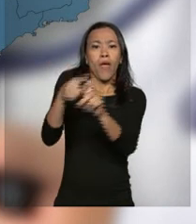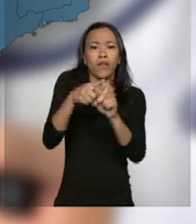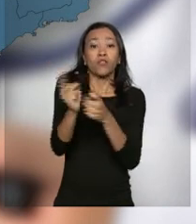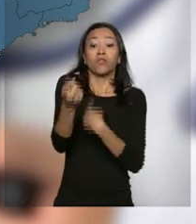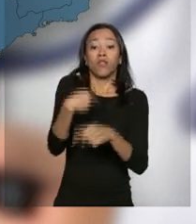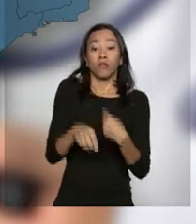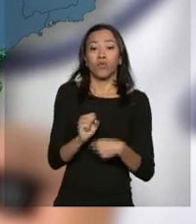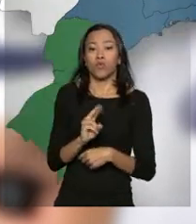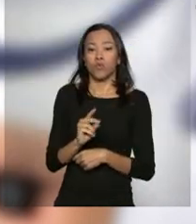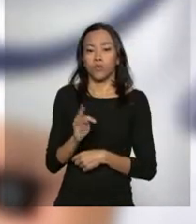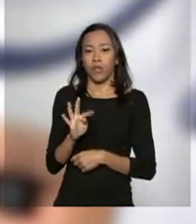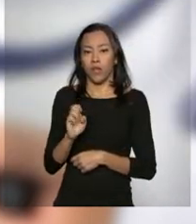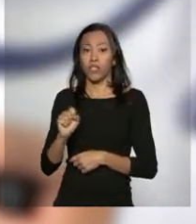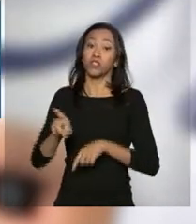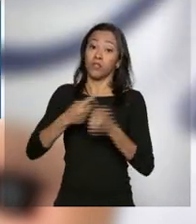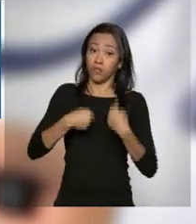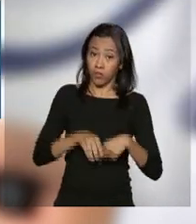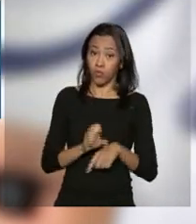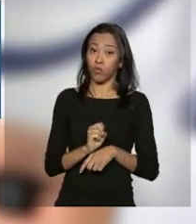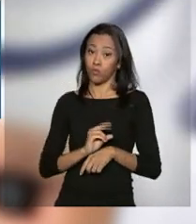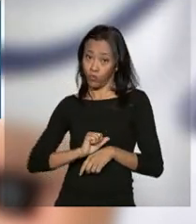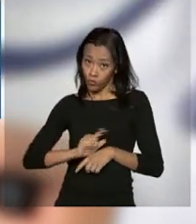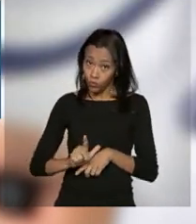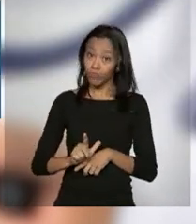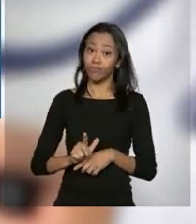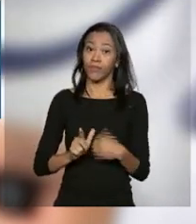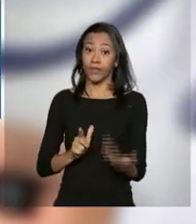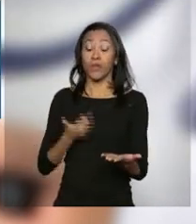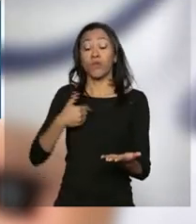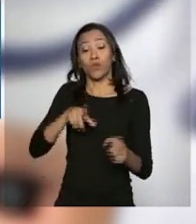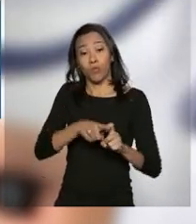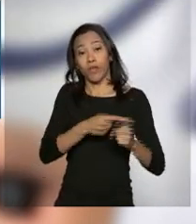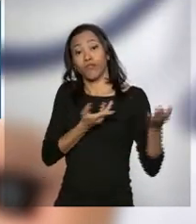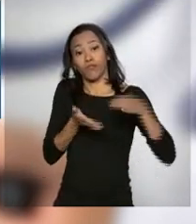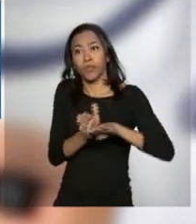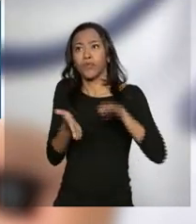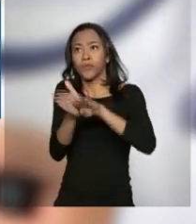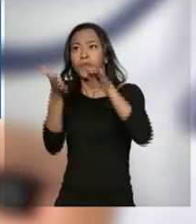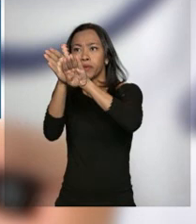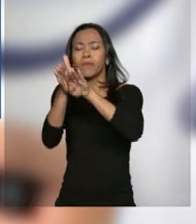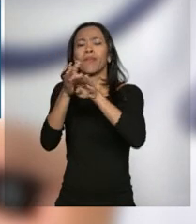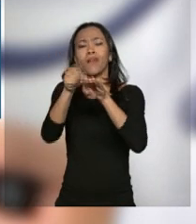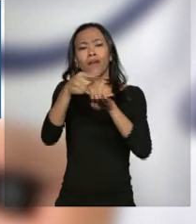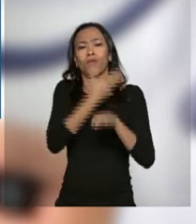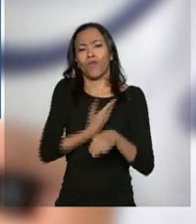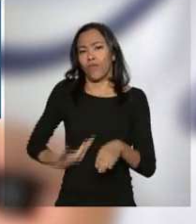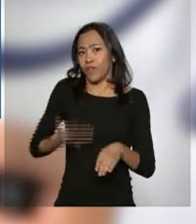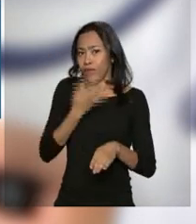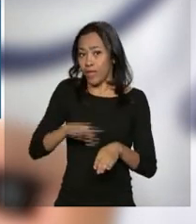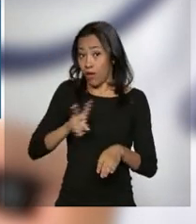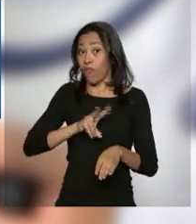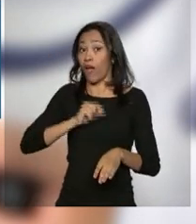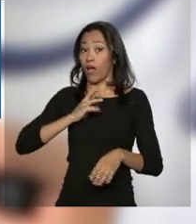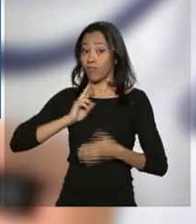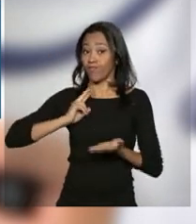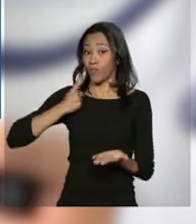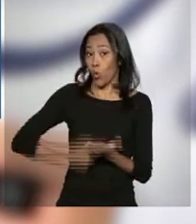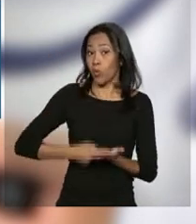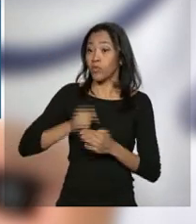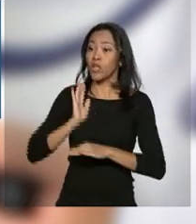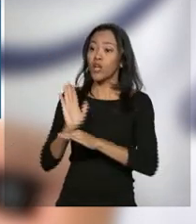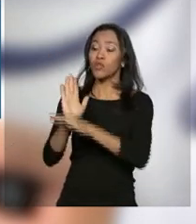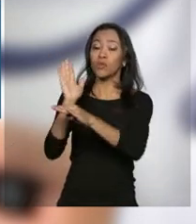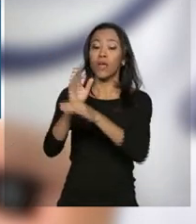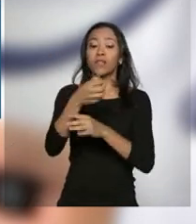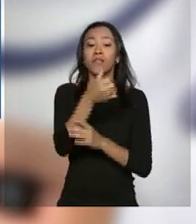do Sudeste e Sul. Com a chegada desses médicos, o governo federal deve passar a garantir assistência a 63